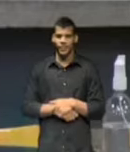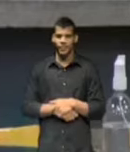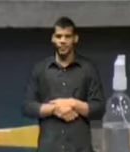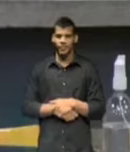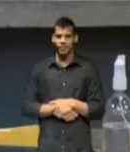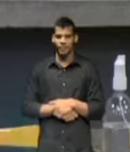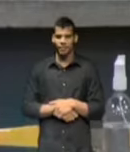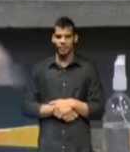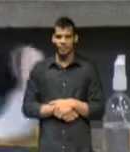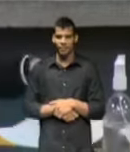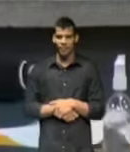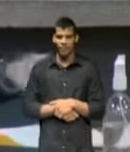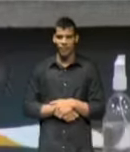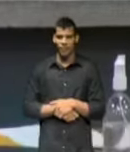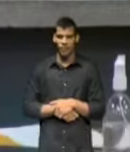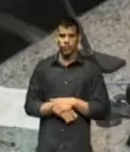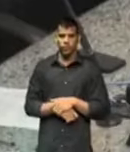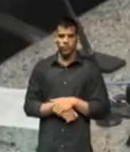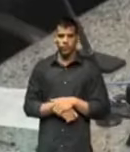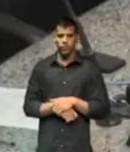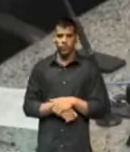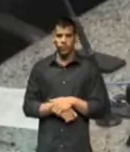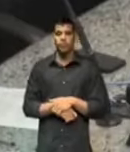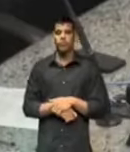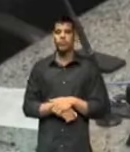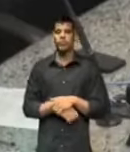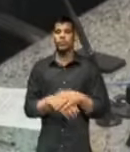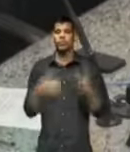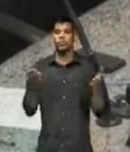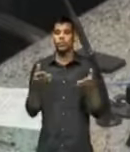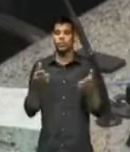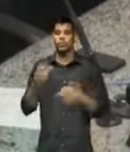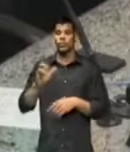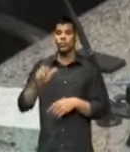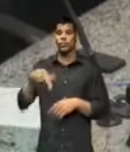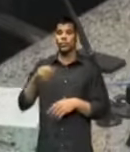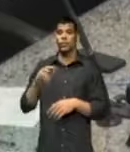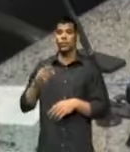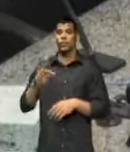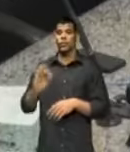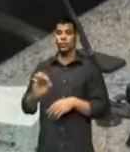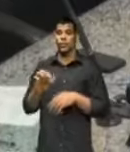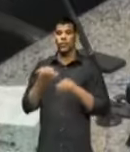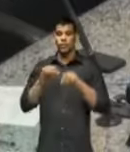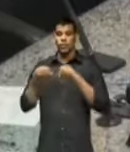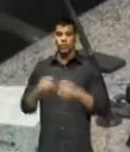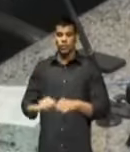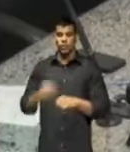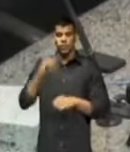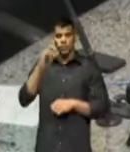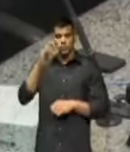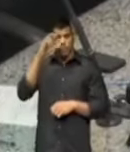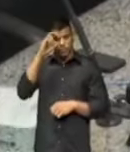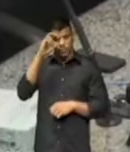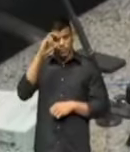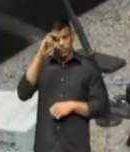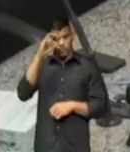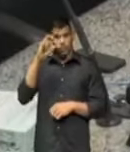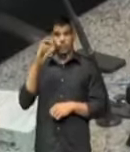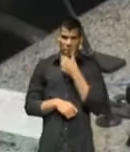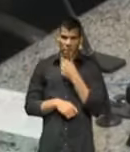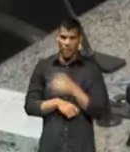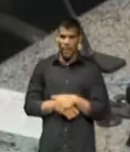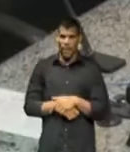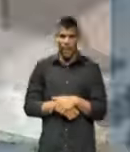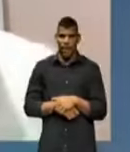Então, favorável a mensagem contrária das duas emendas. O deputado Renato está pedindo para discutir o parecer. Uma palavra ao deputado Renato